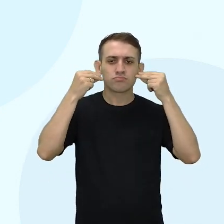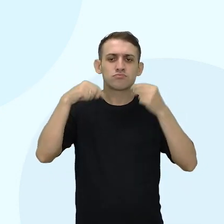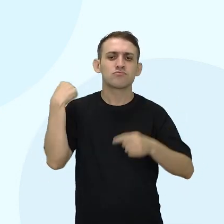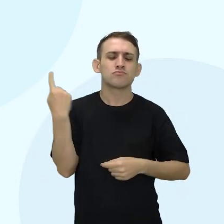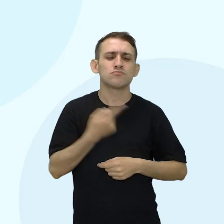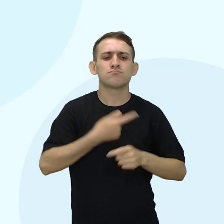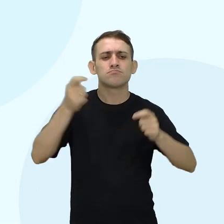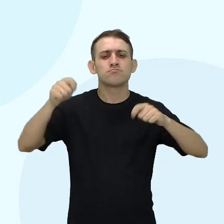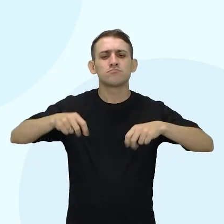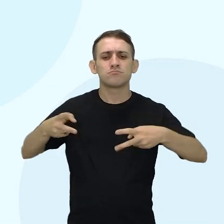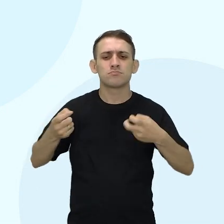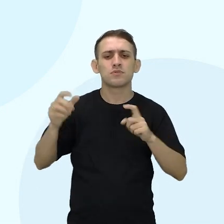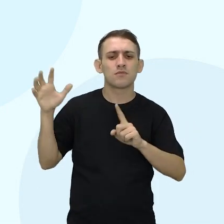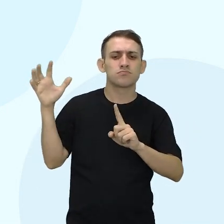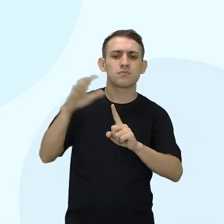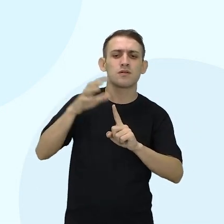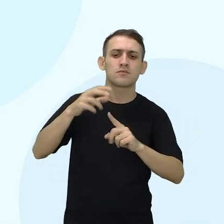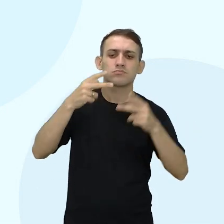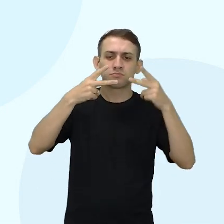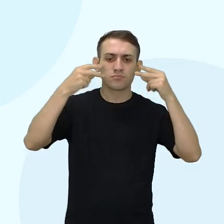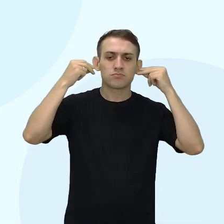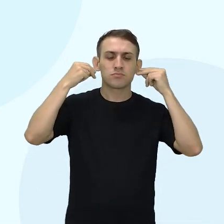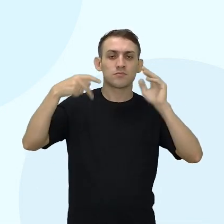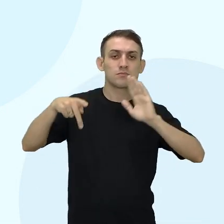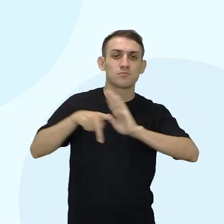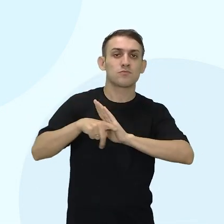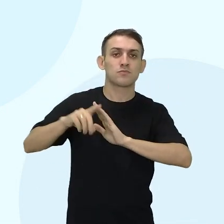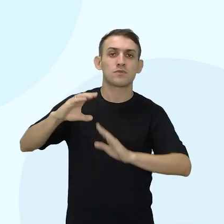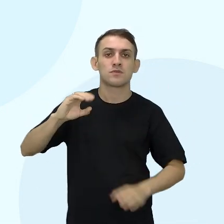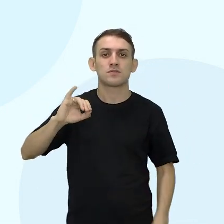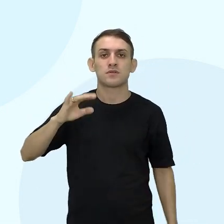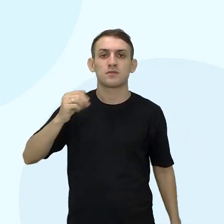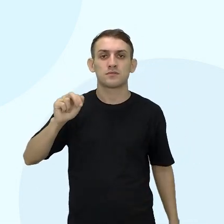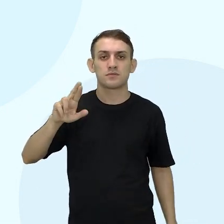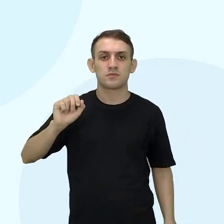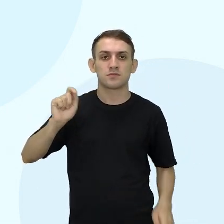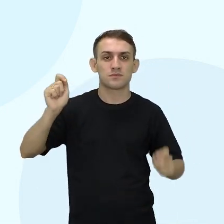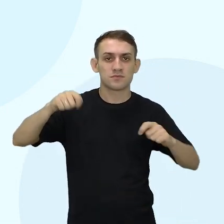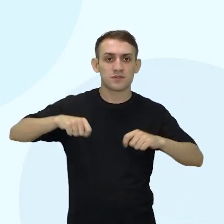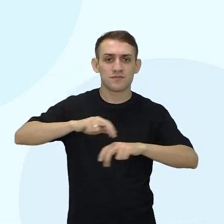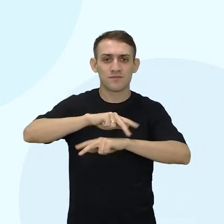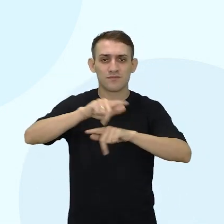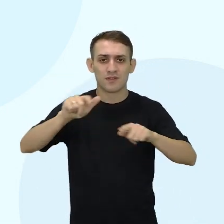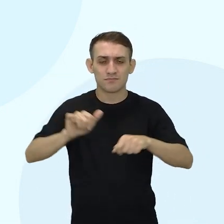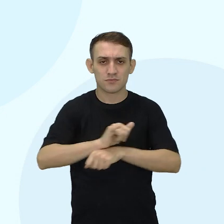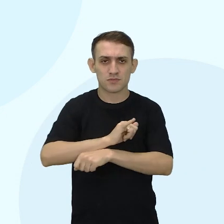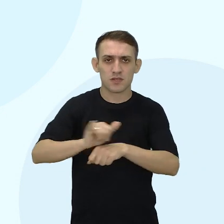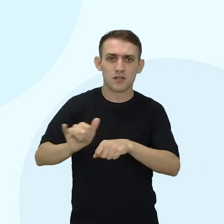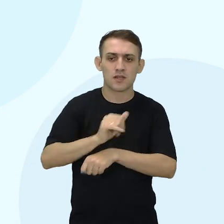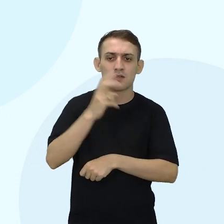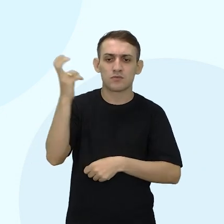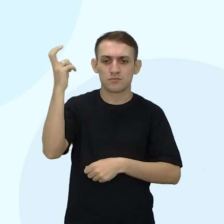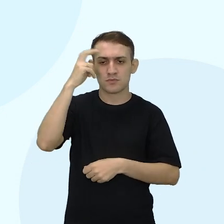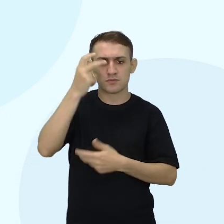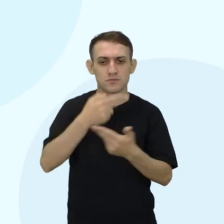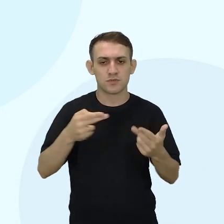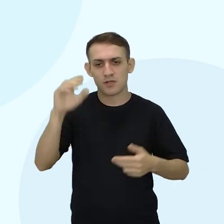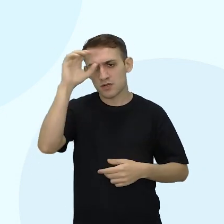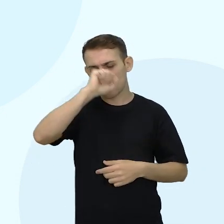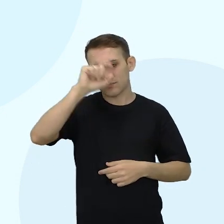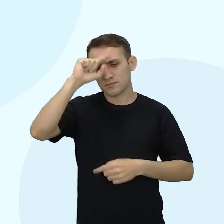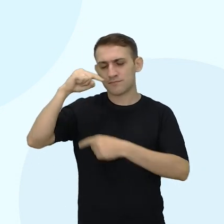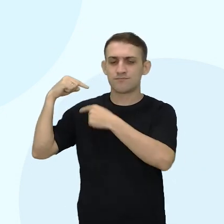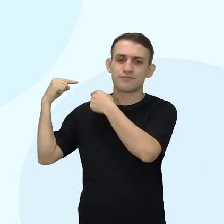perceber aí a influência indígena nos Kaisaras aí por meio aí de formas culturais, de algo que ele aprendeu de